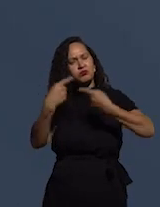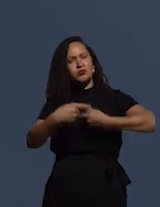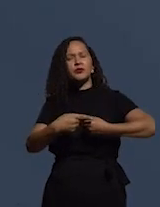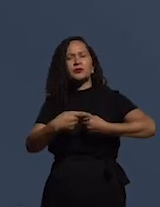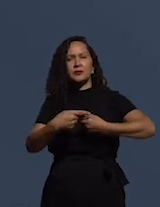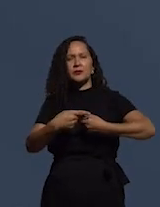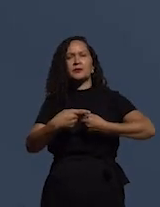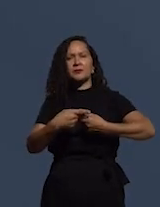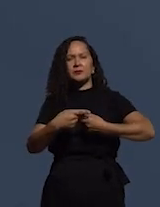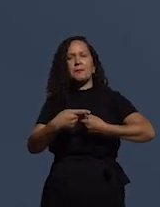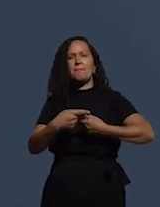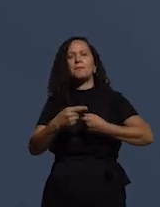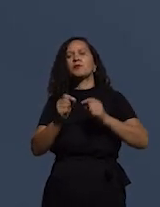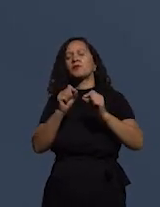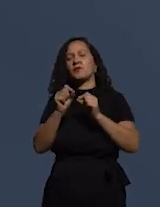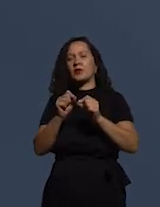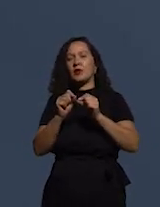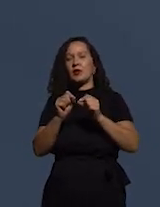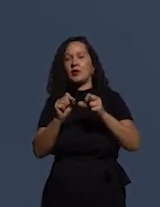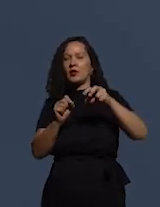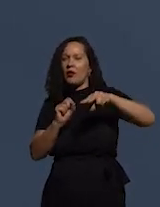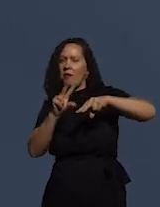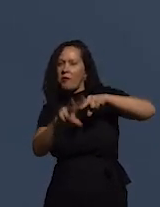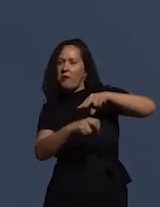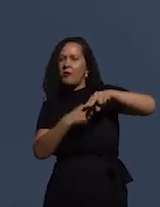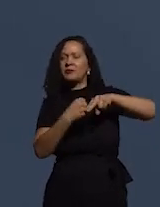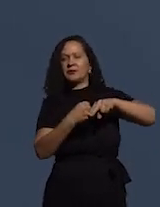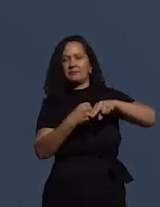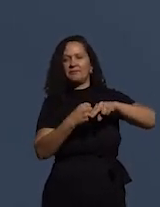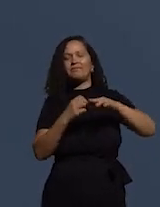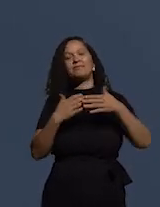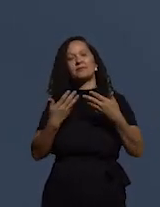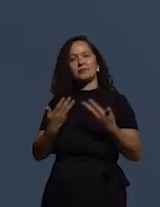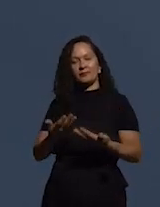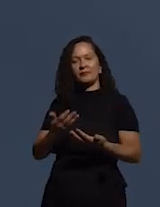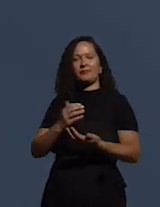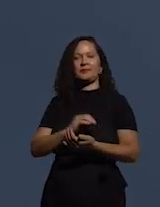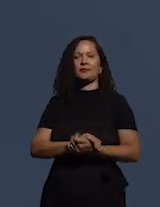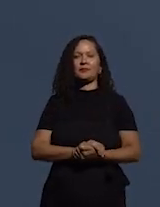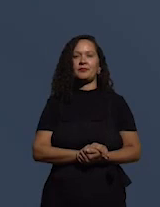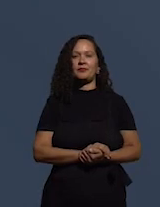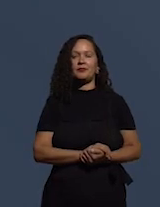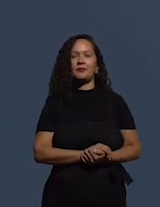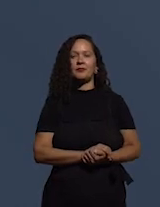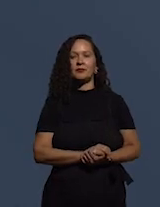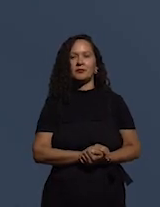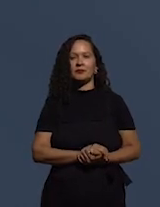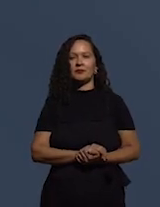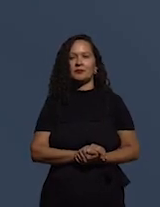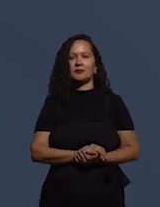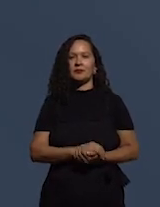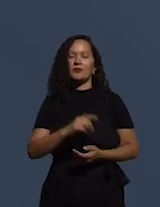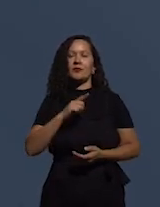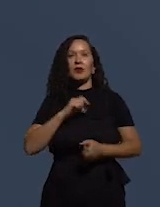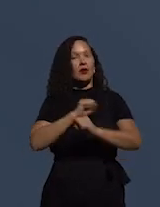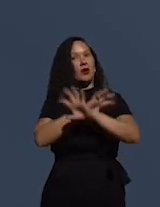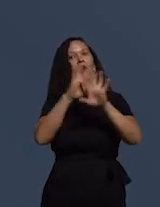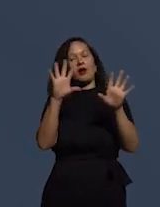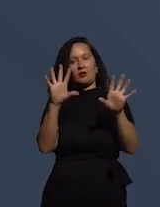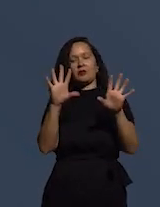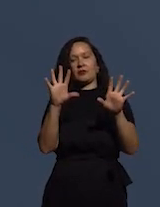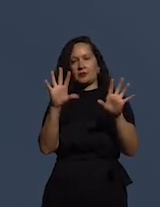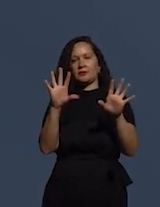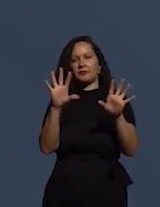à corrupção. Bom, é evidente que,